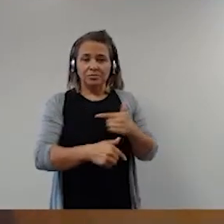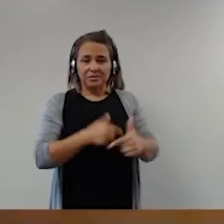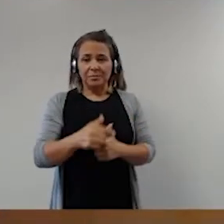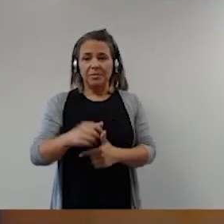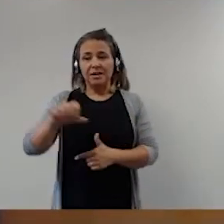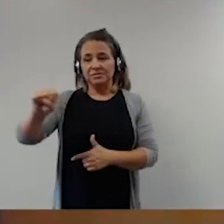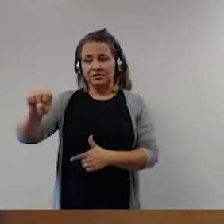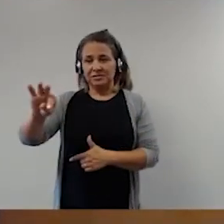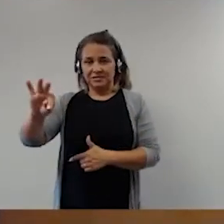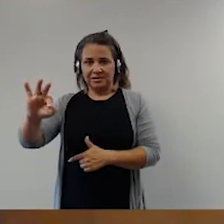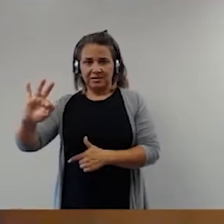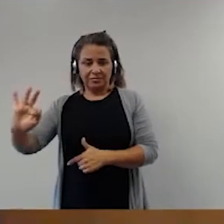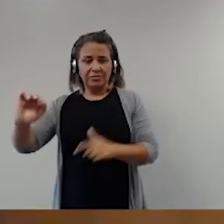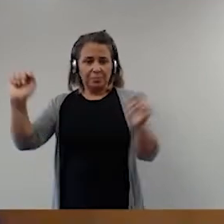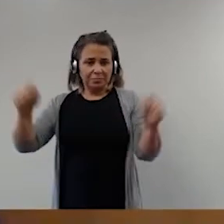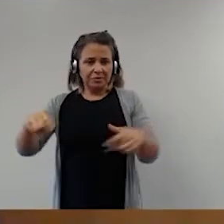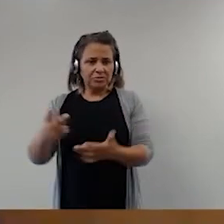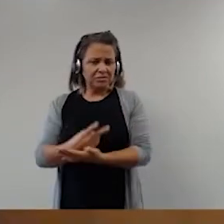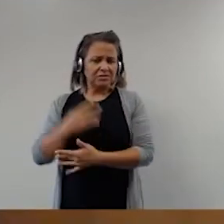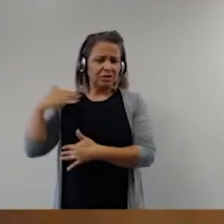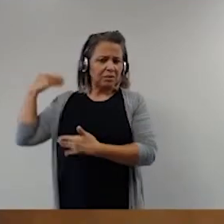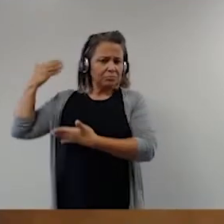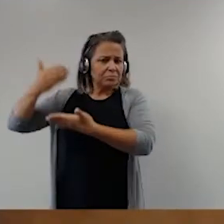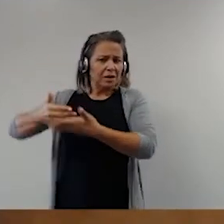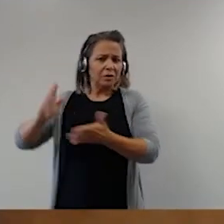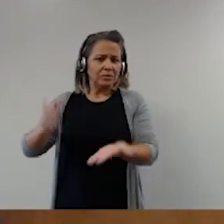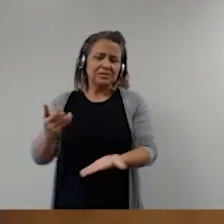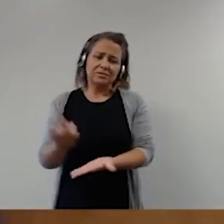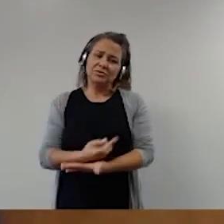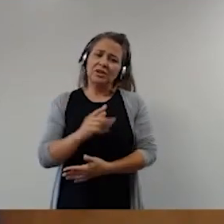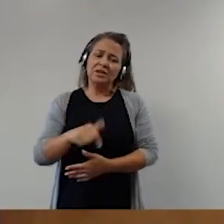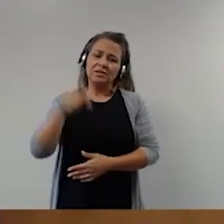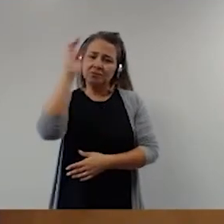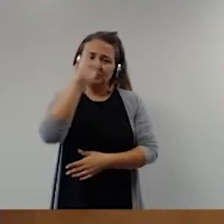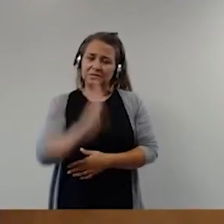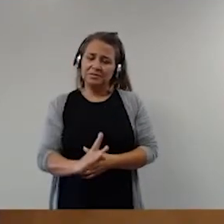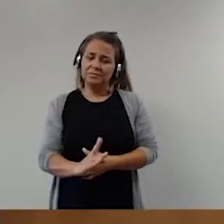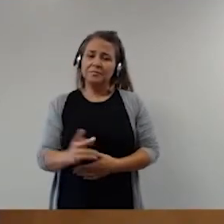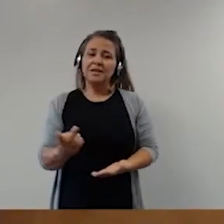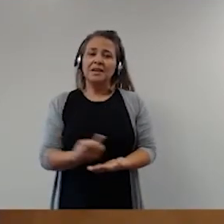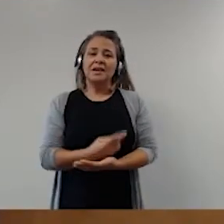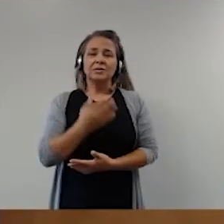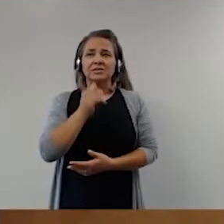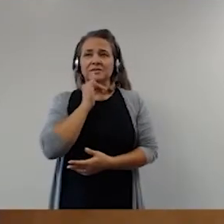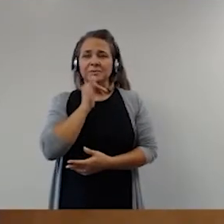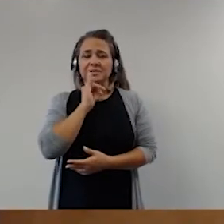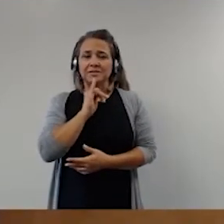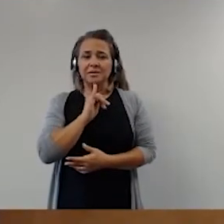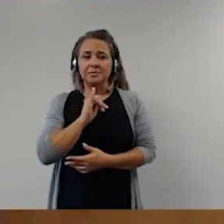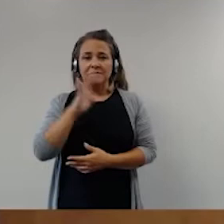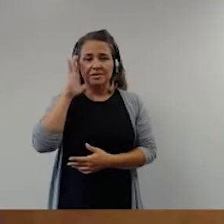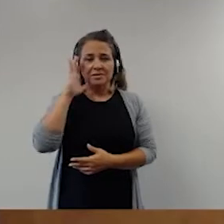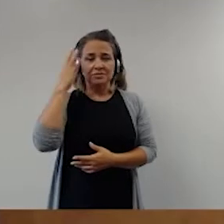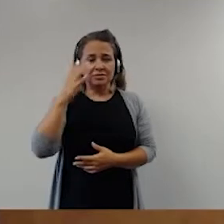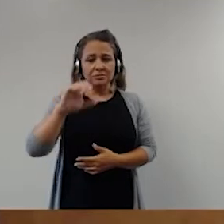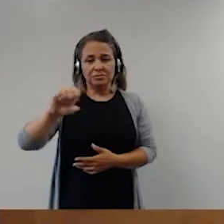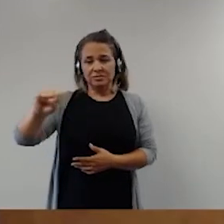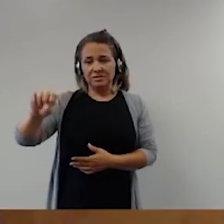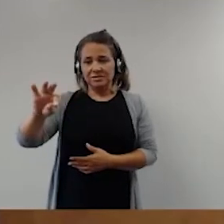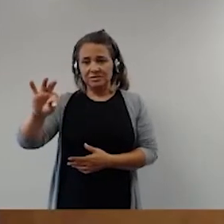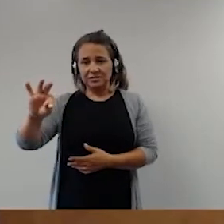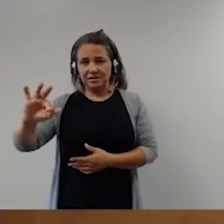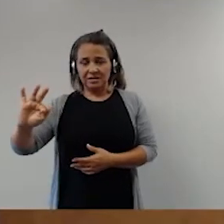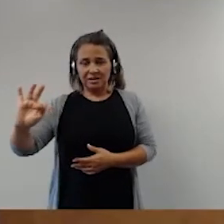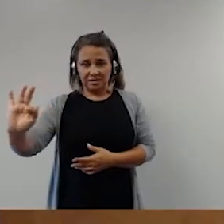Supremo, isso tem se dado na história constitucional recente do Brasil e recentemente se deu no caso da decisão do Supremo que